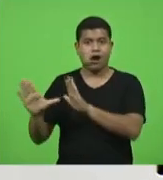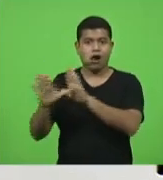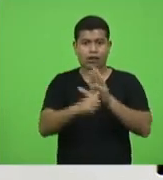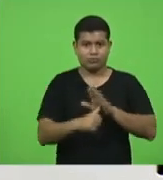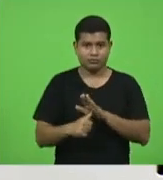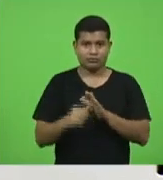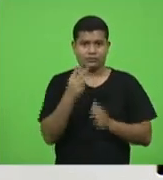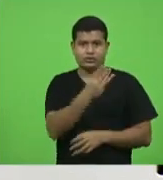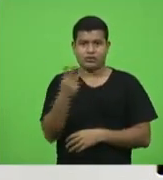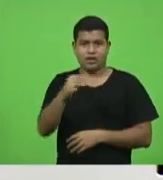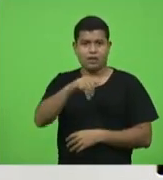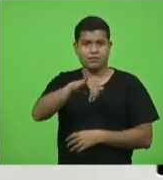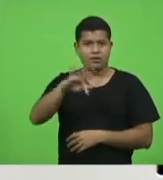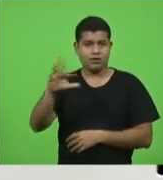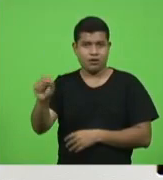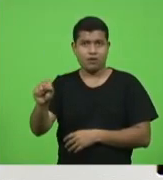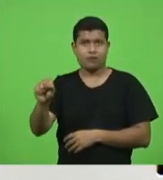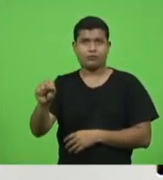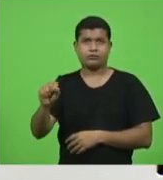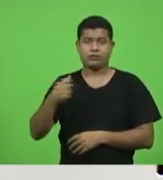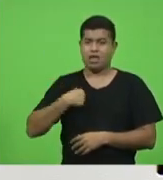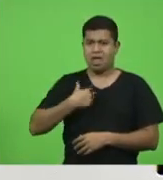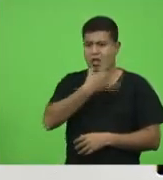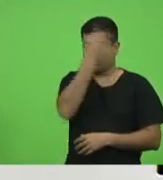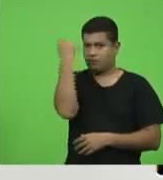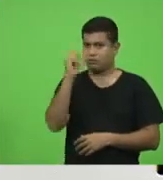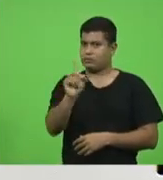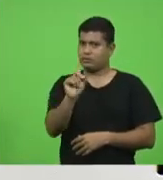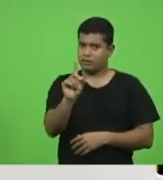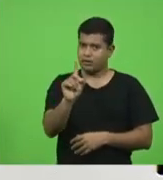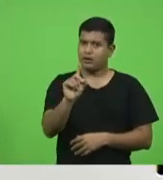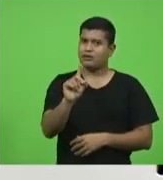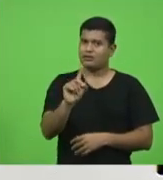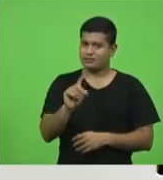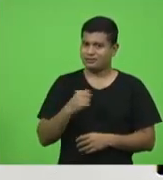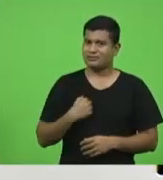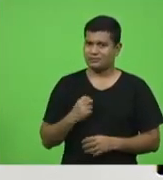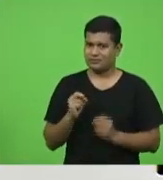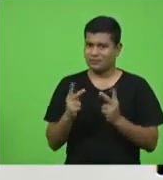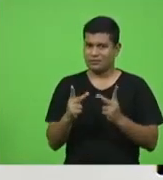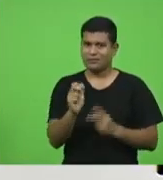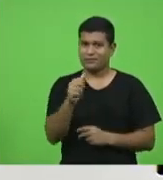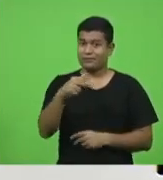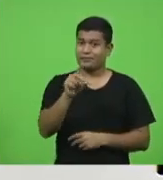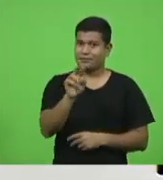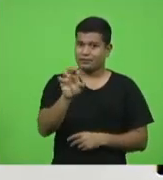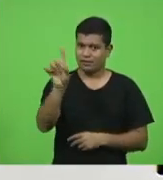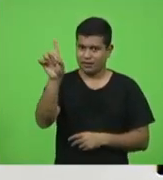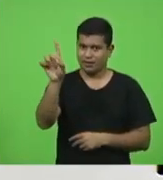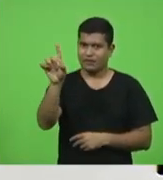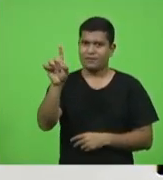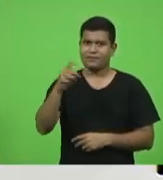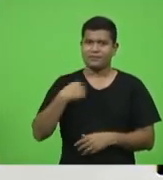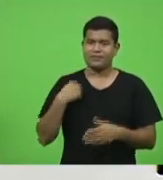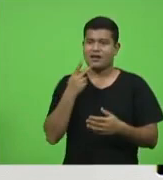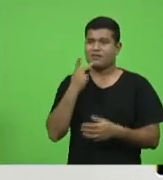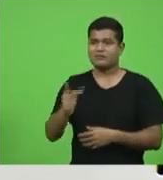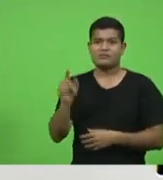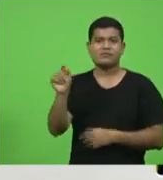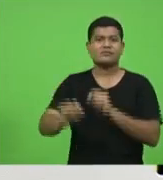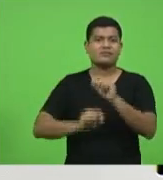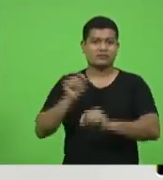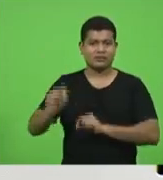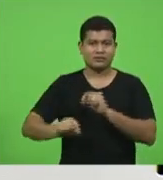milhões de reais que eu não esqueci ainda tá André ele dizia que mandava um funcionário